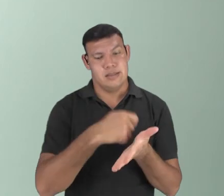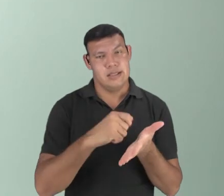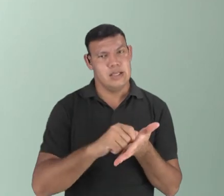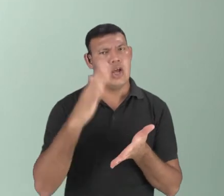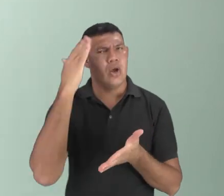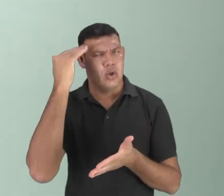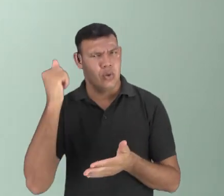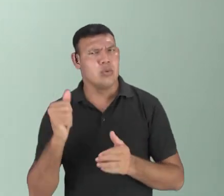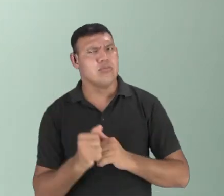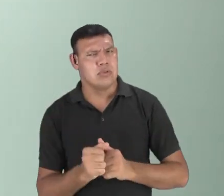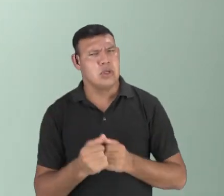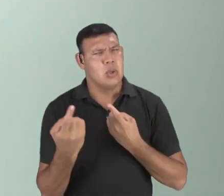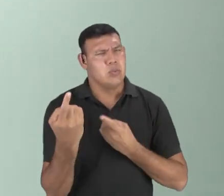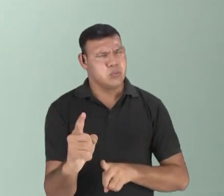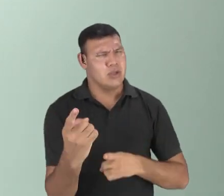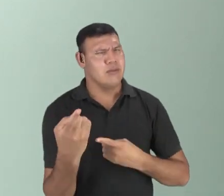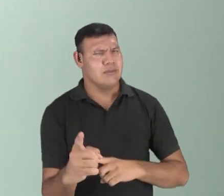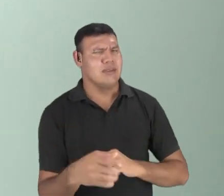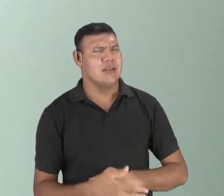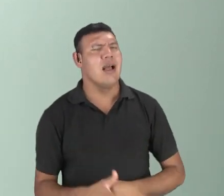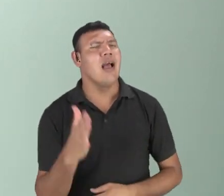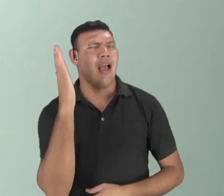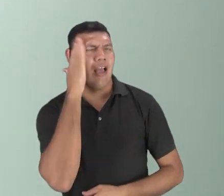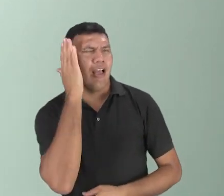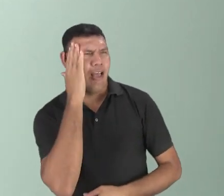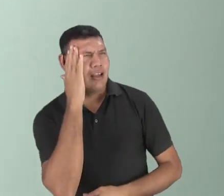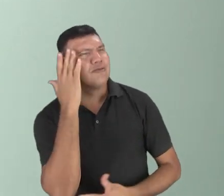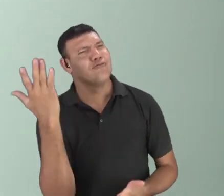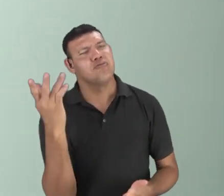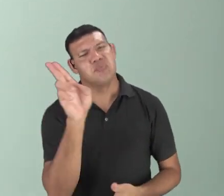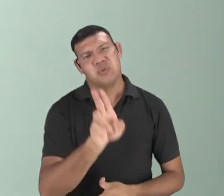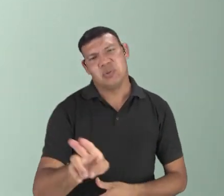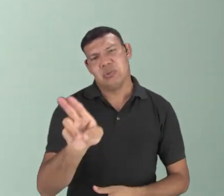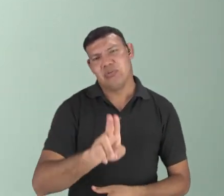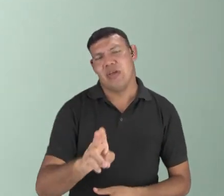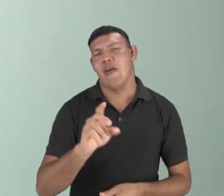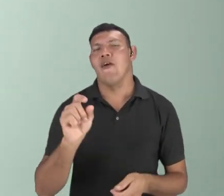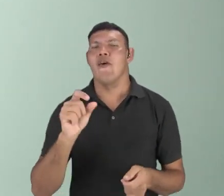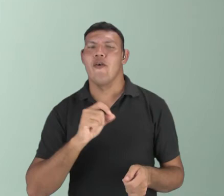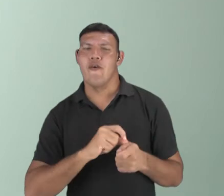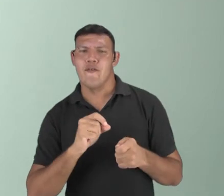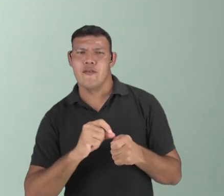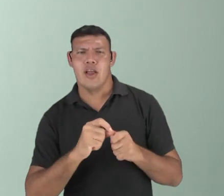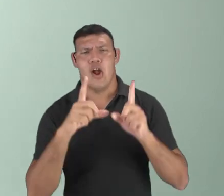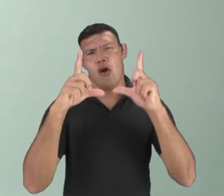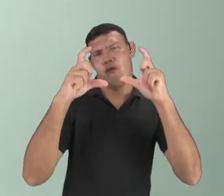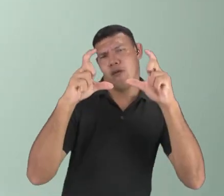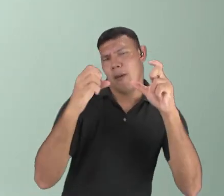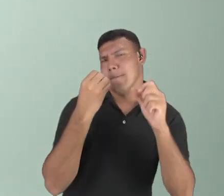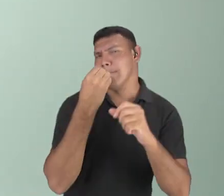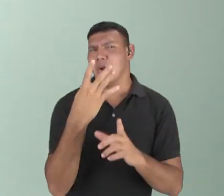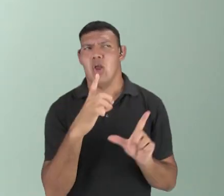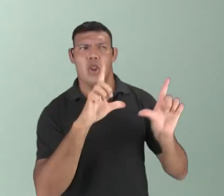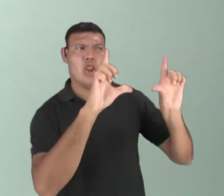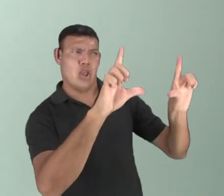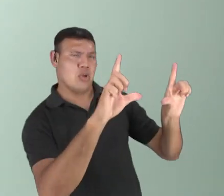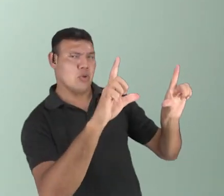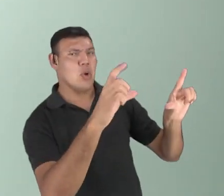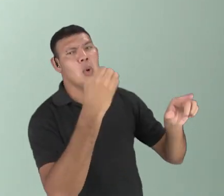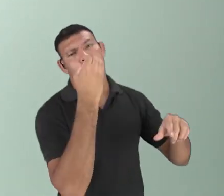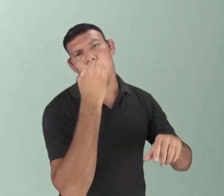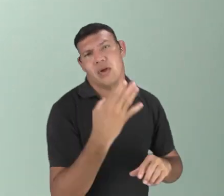a autora traz para a gente uma provocação não é porque eu sei manusear isso e produzo uma boa